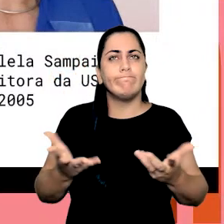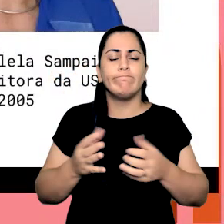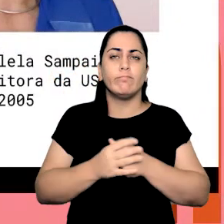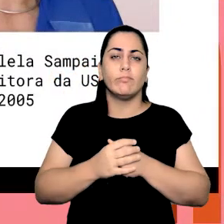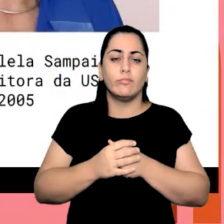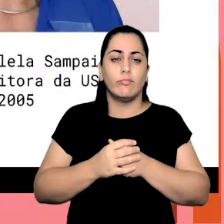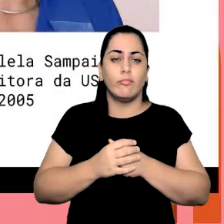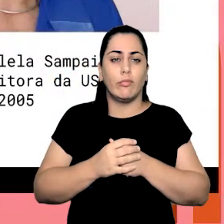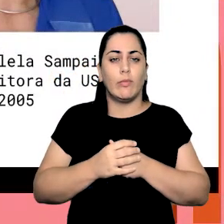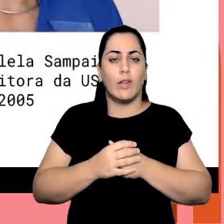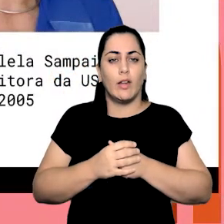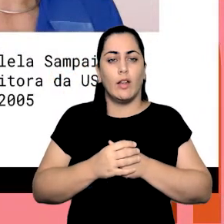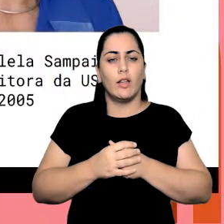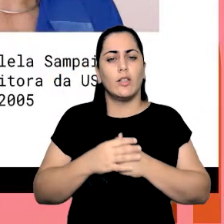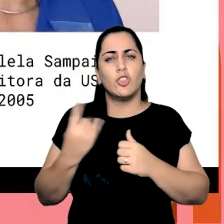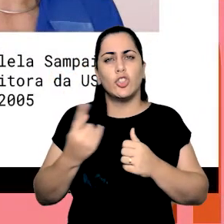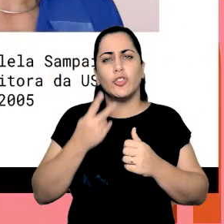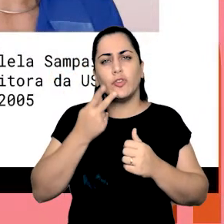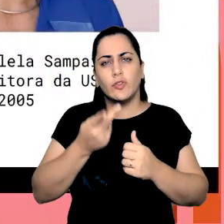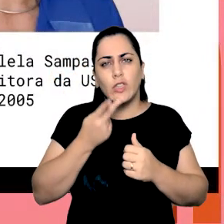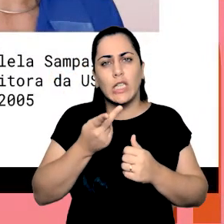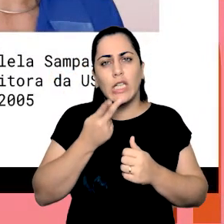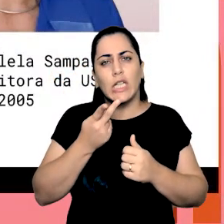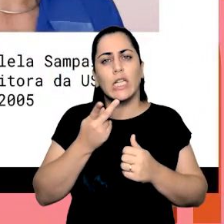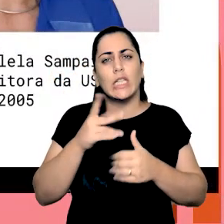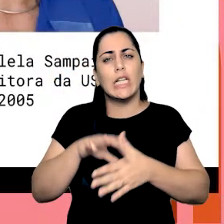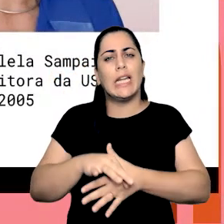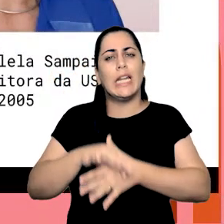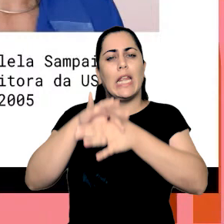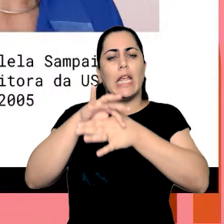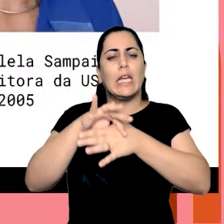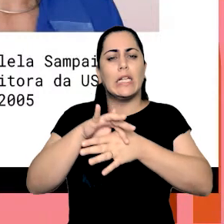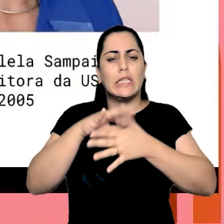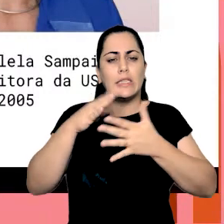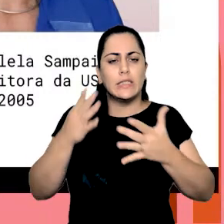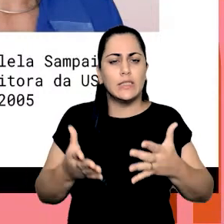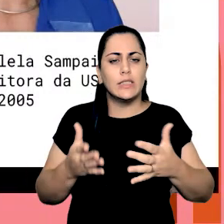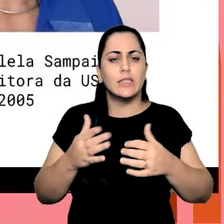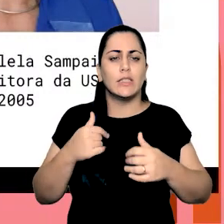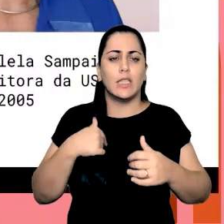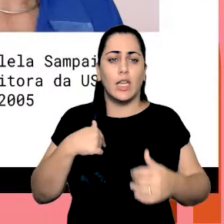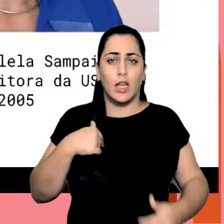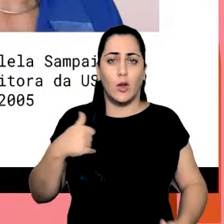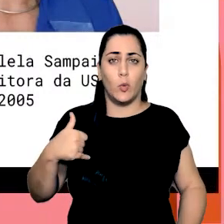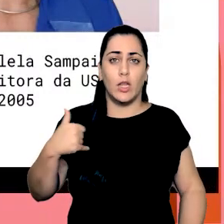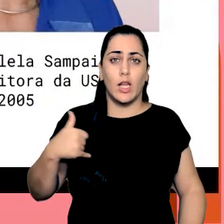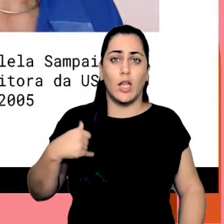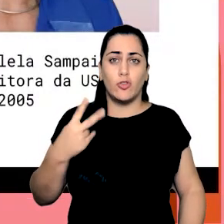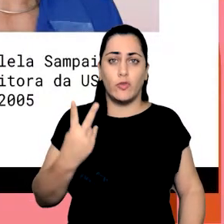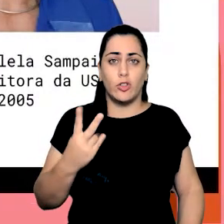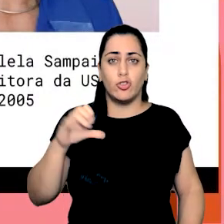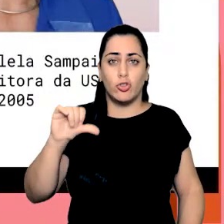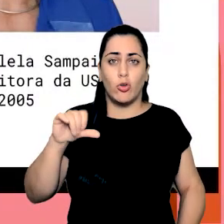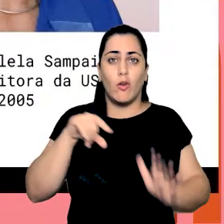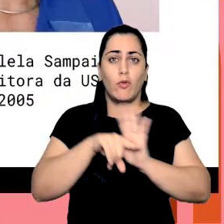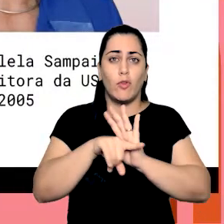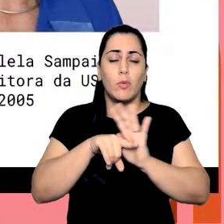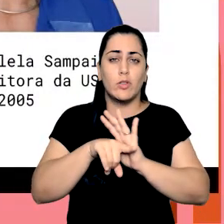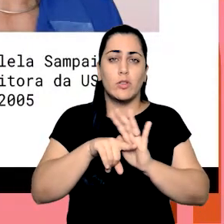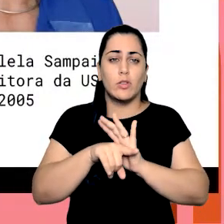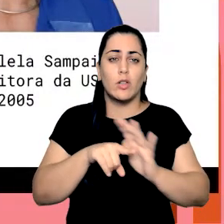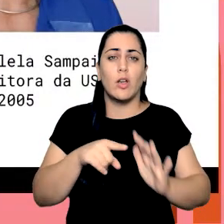a gente está falando tanto de cargos de liderança, eu tenho 29 anos e pesquiso há